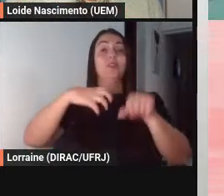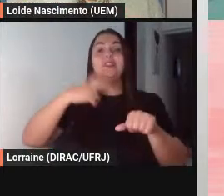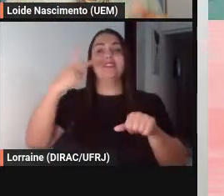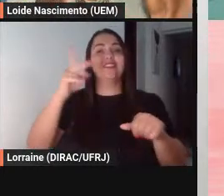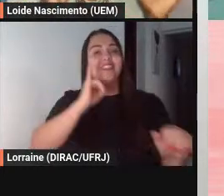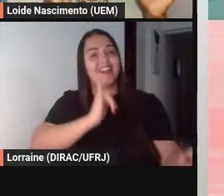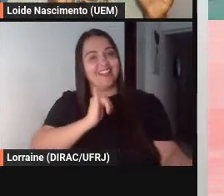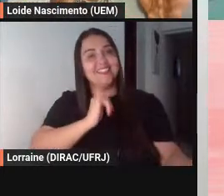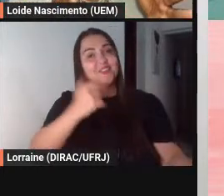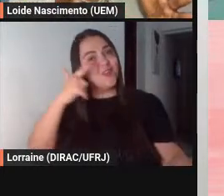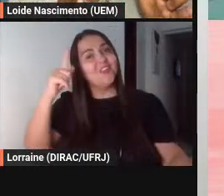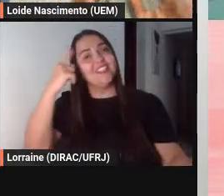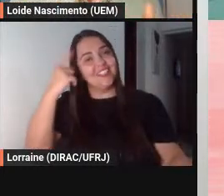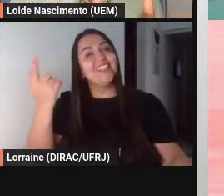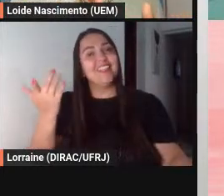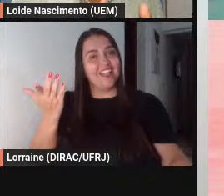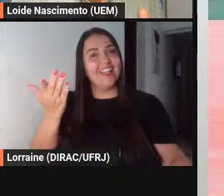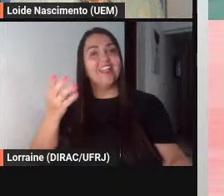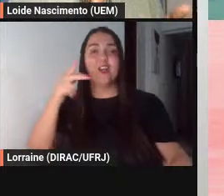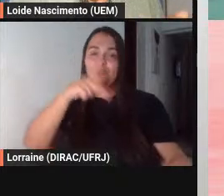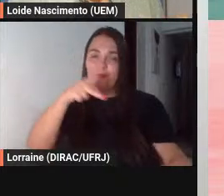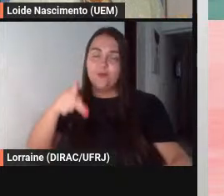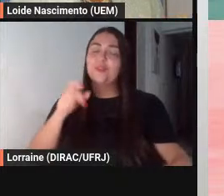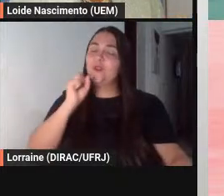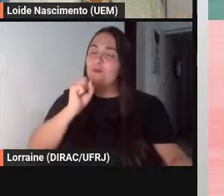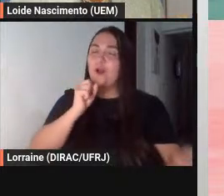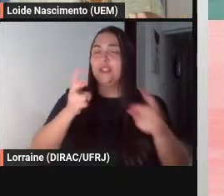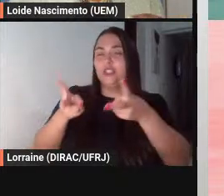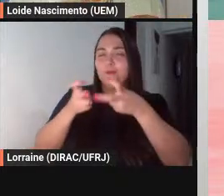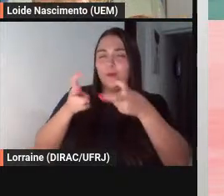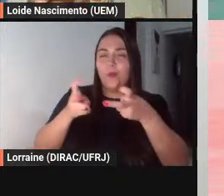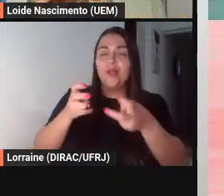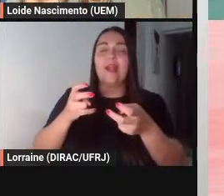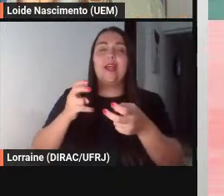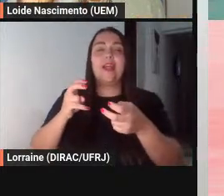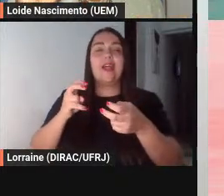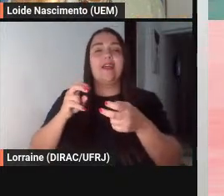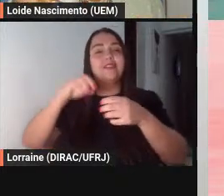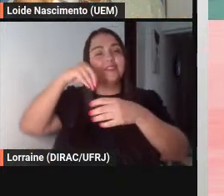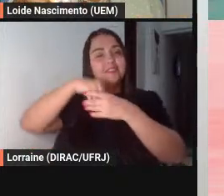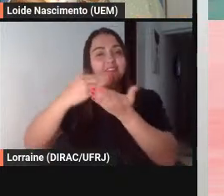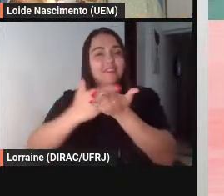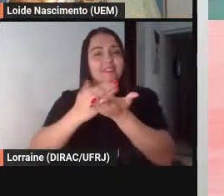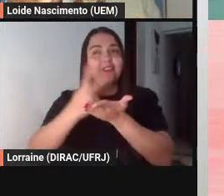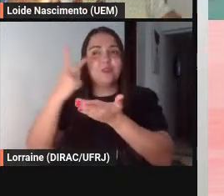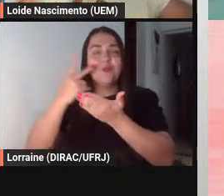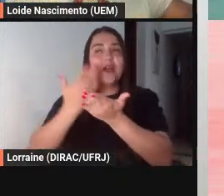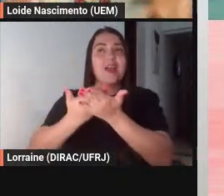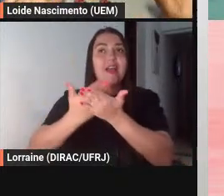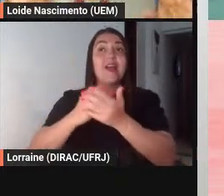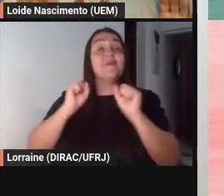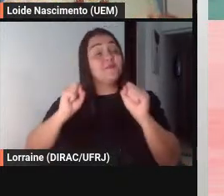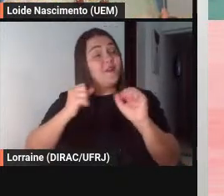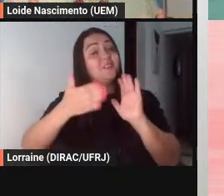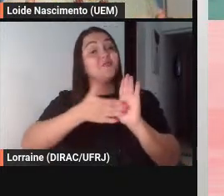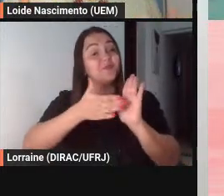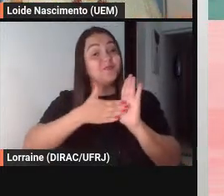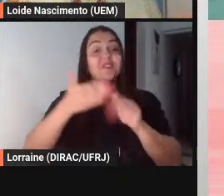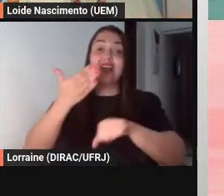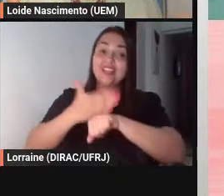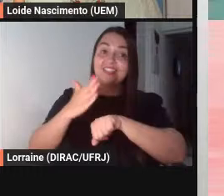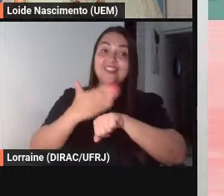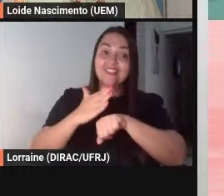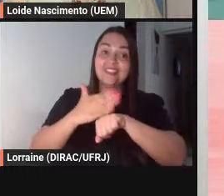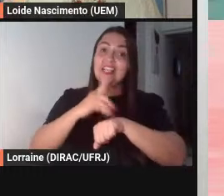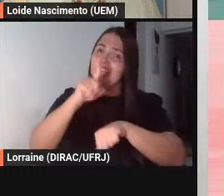outra ideia né o professor pode explorar a obra em sua aula e também propor esse exercício então é um